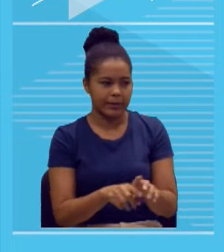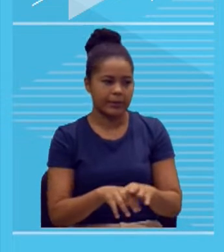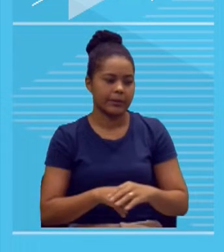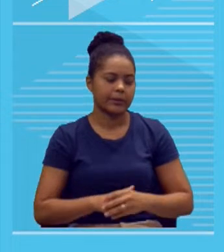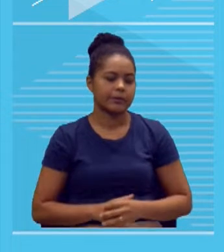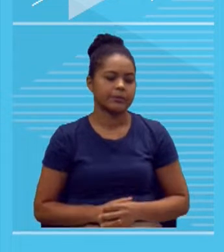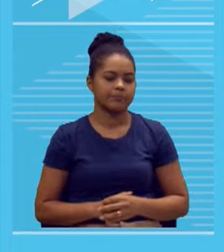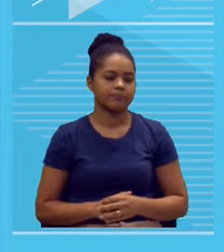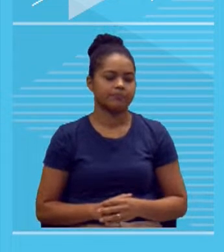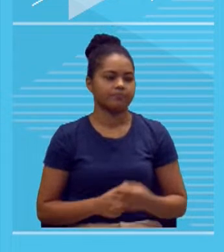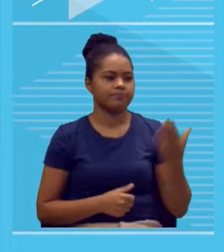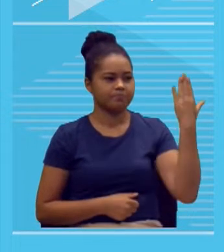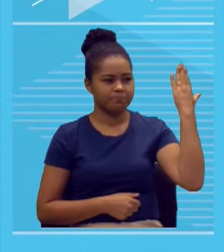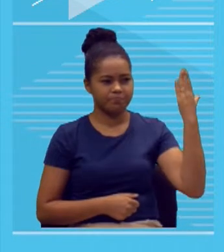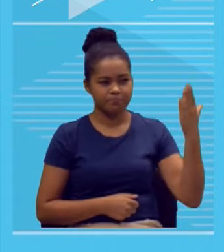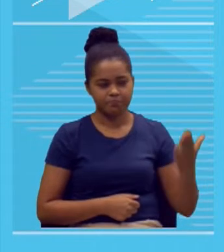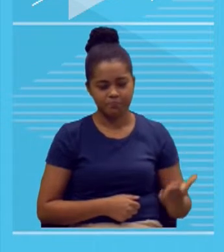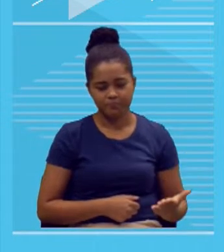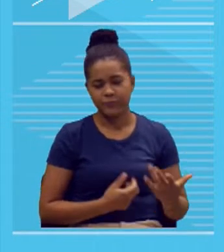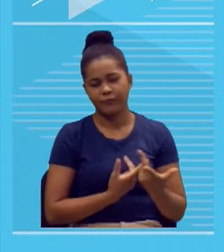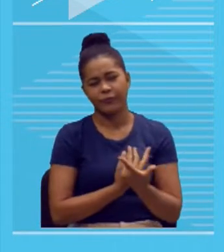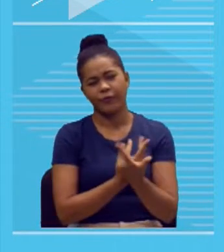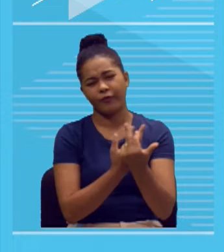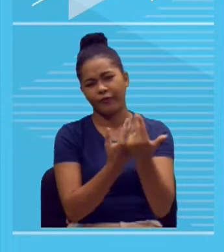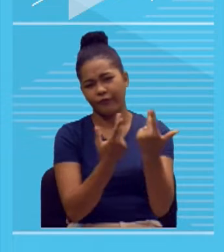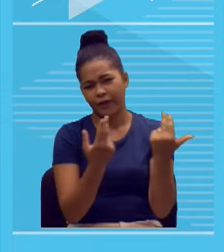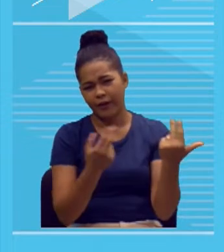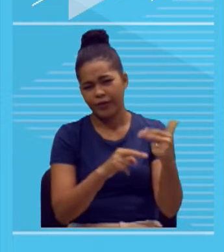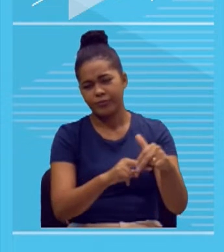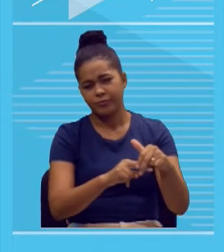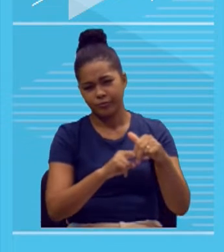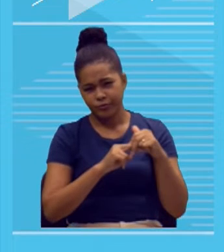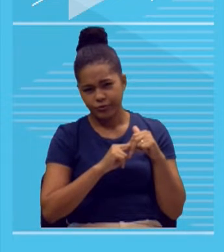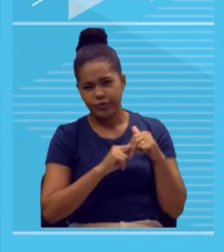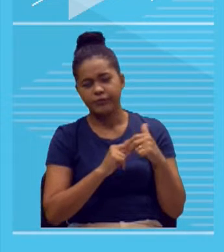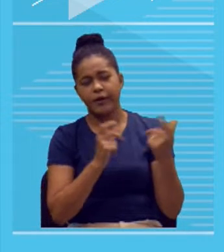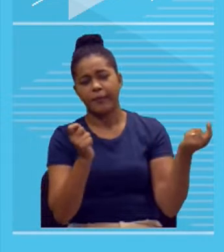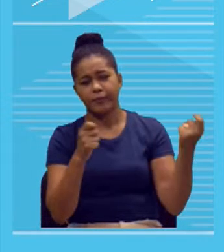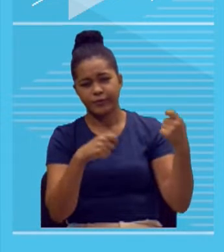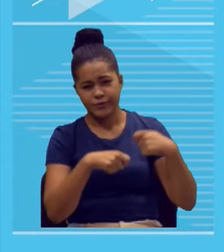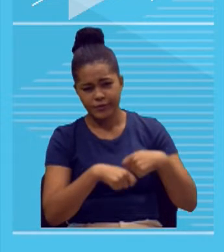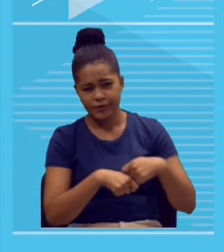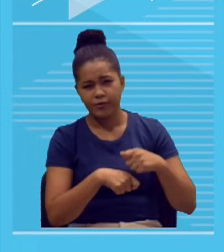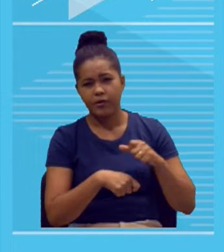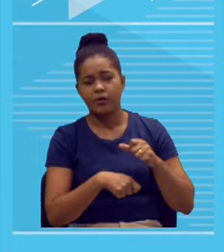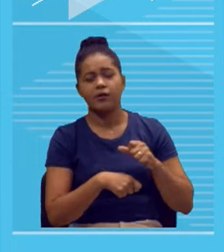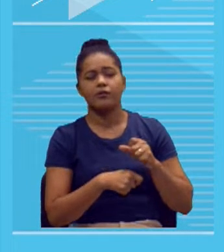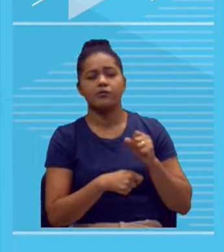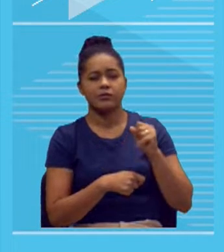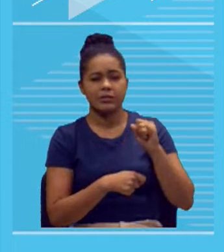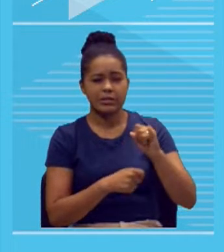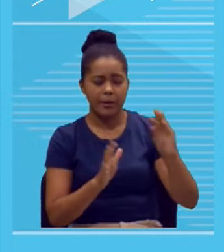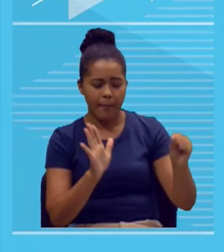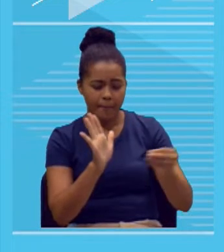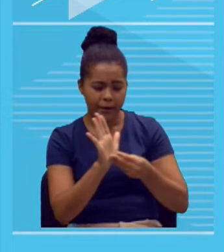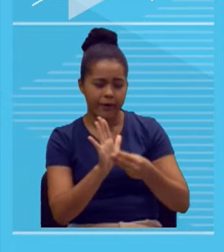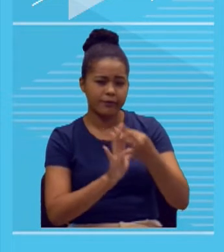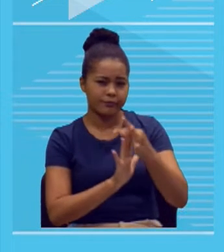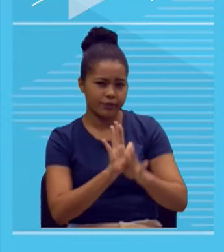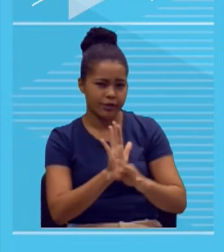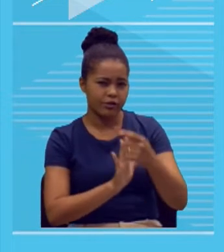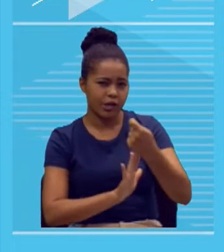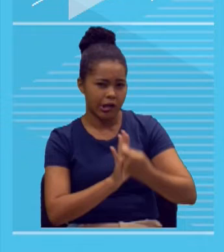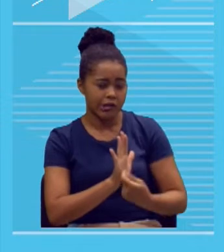temática. Então, está tudo lá, bem esclarecidinho na parte que contém as situações que levam a nota Z. Tá bom?